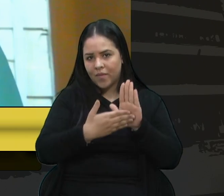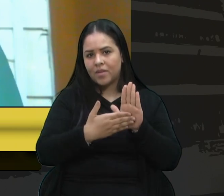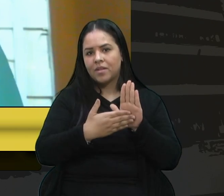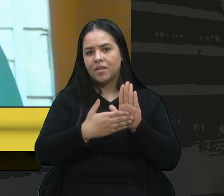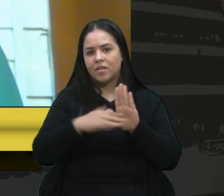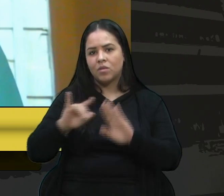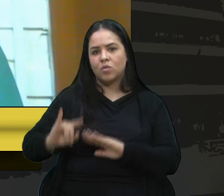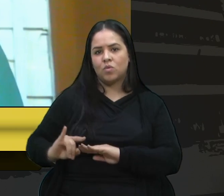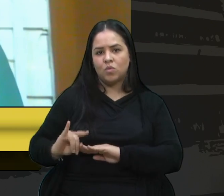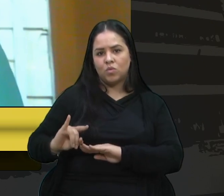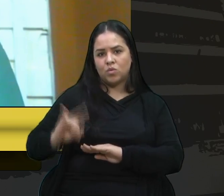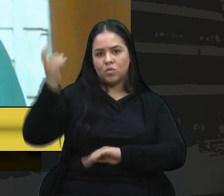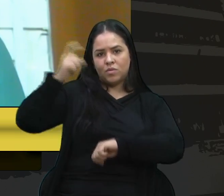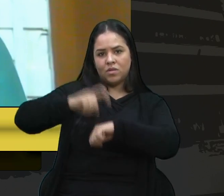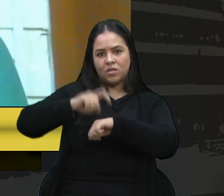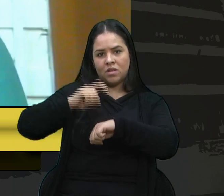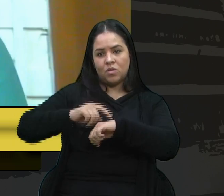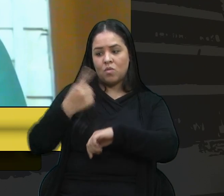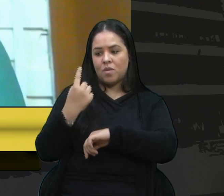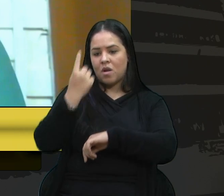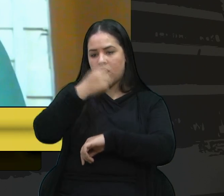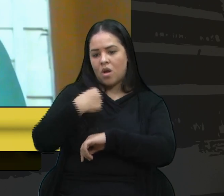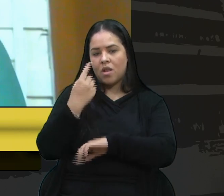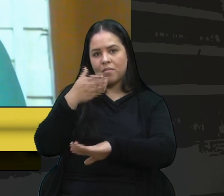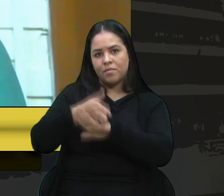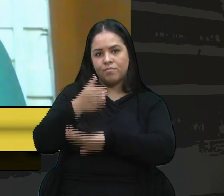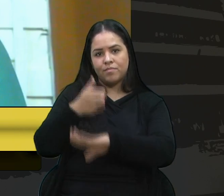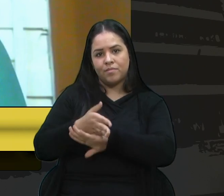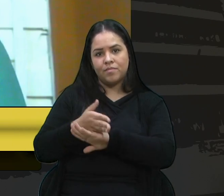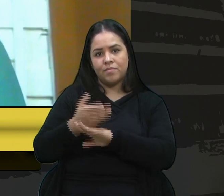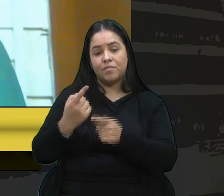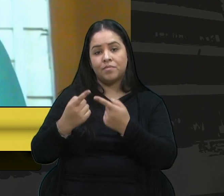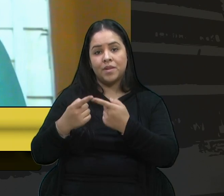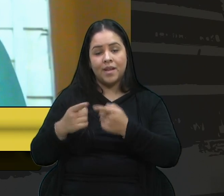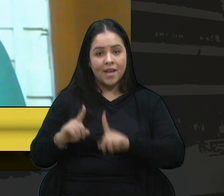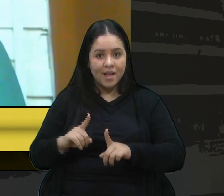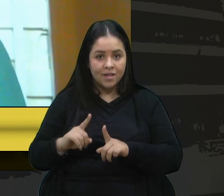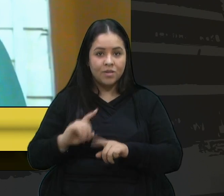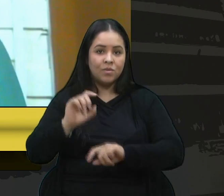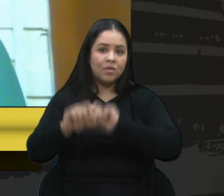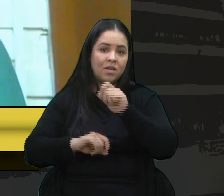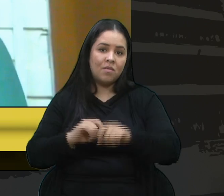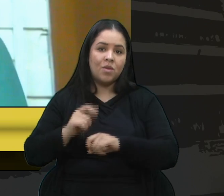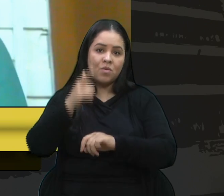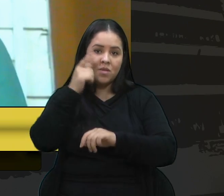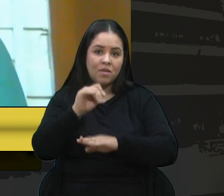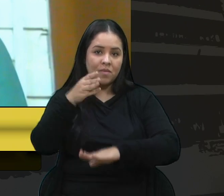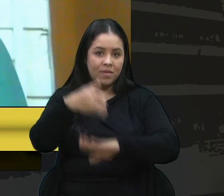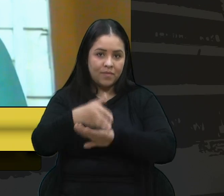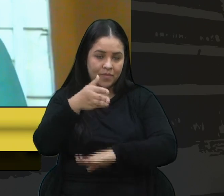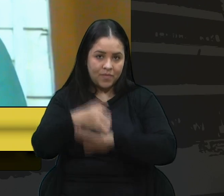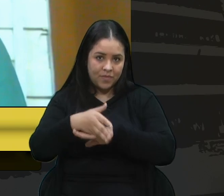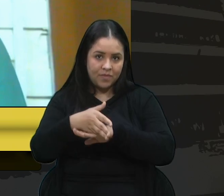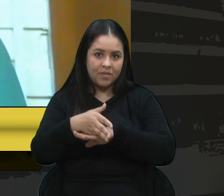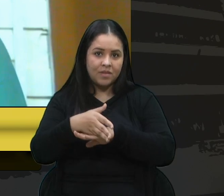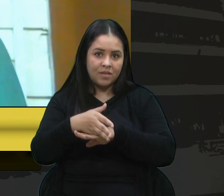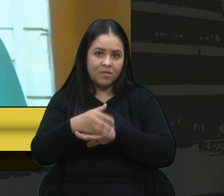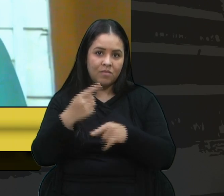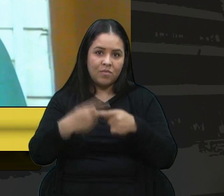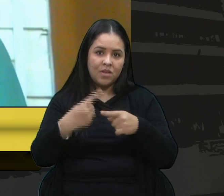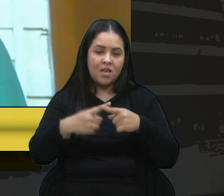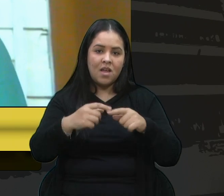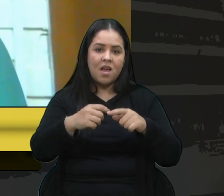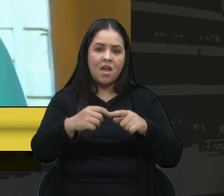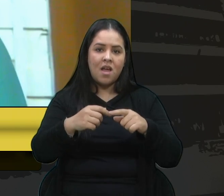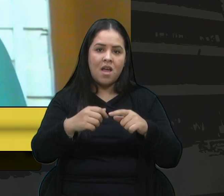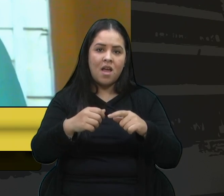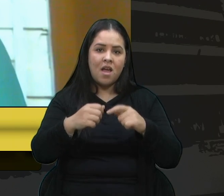última hora ser uma hora de participação. Só que vejam que para participar, vai ser uma audiência online, vai